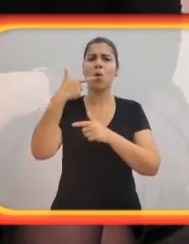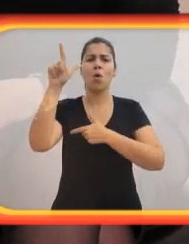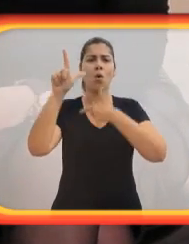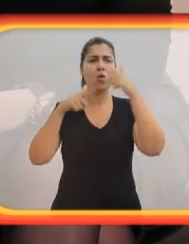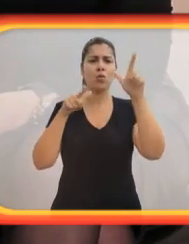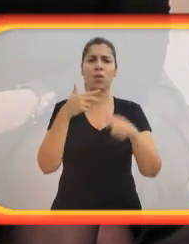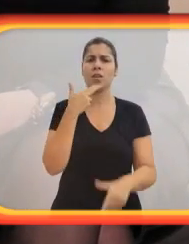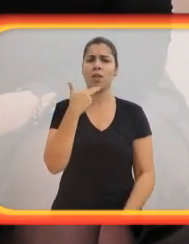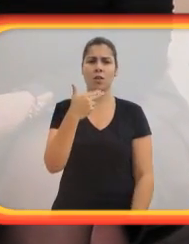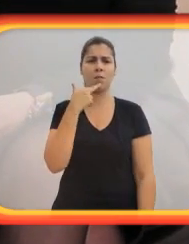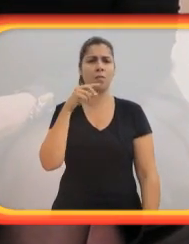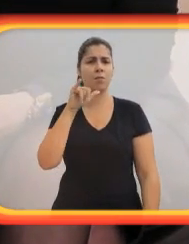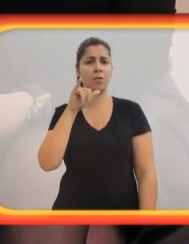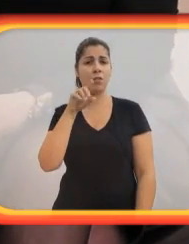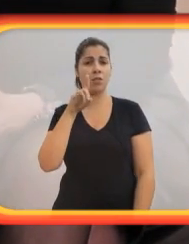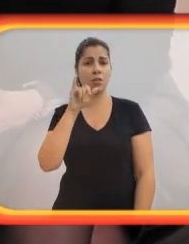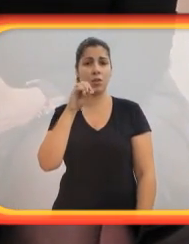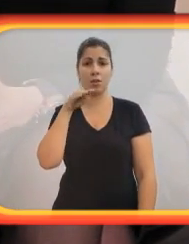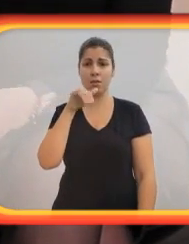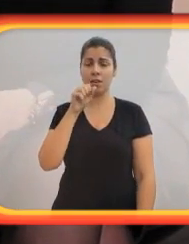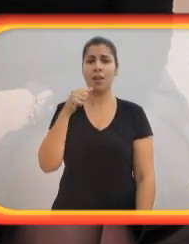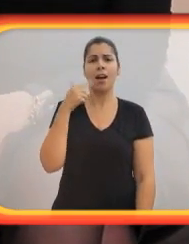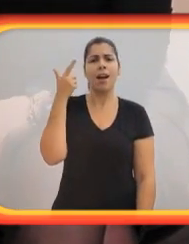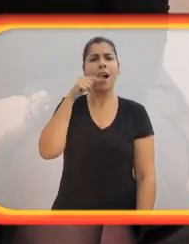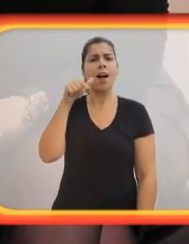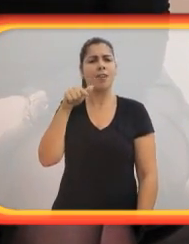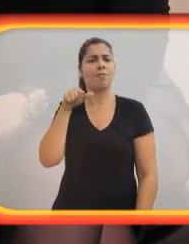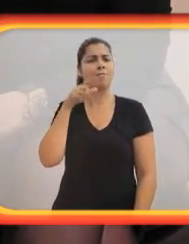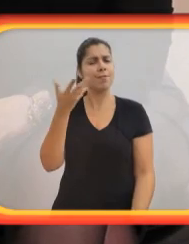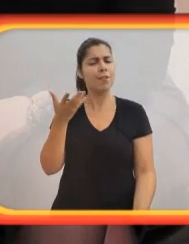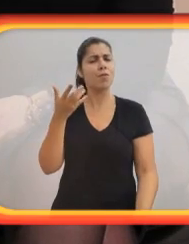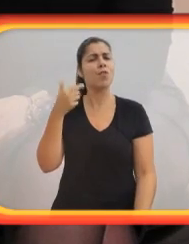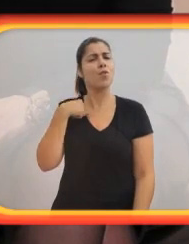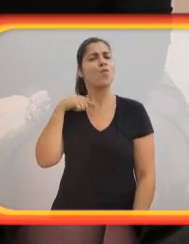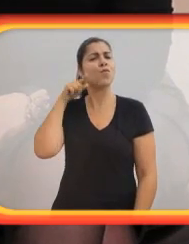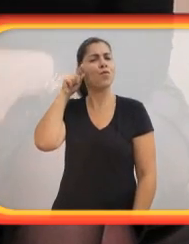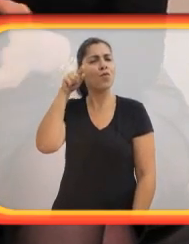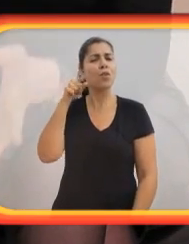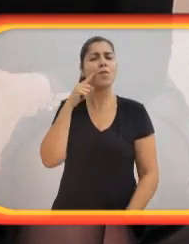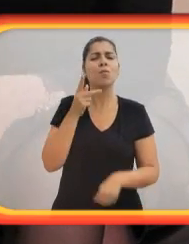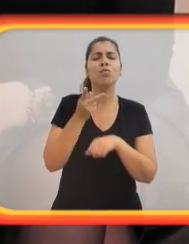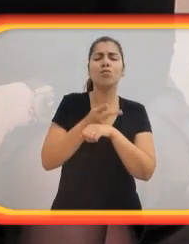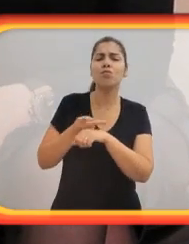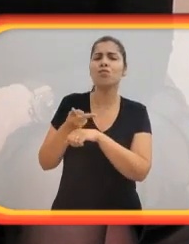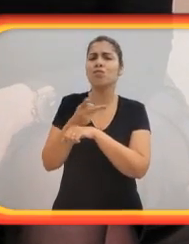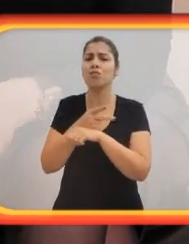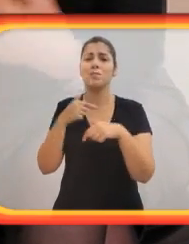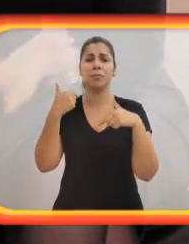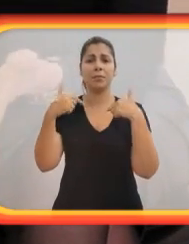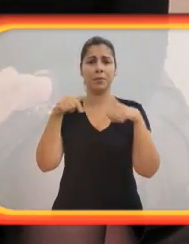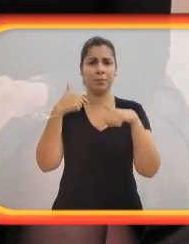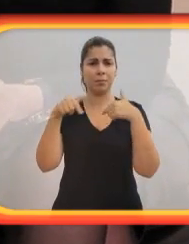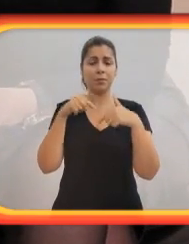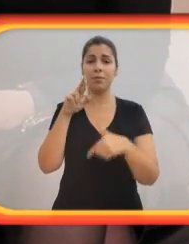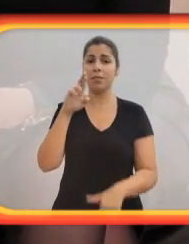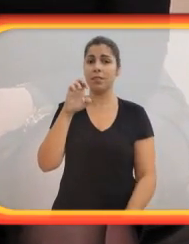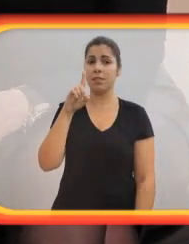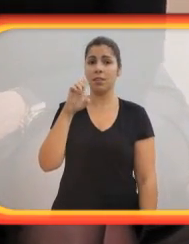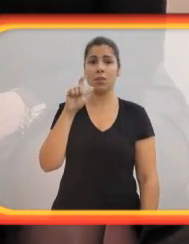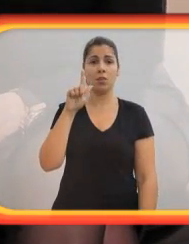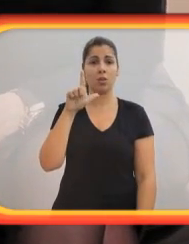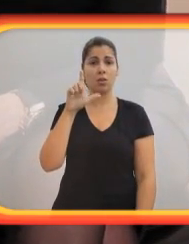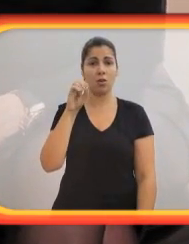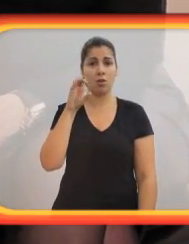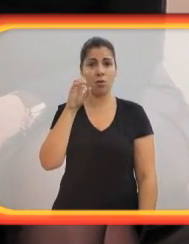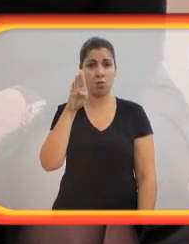vida. Eu quero viajar, conhecer pessoas de outras culturas,